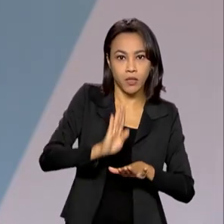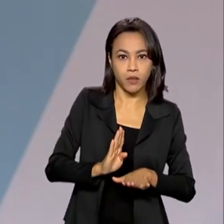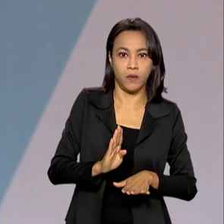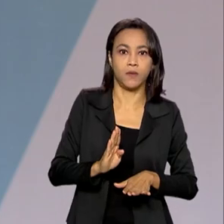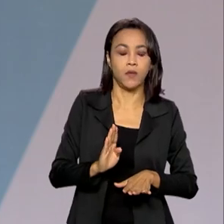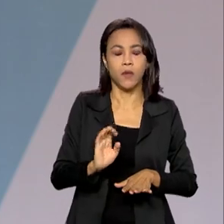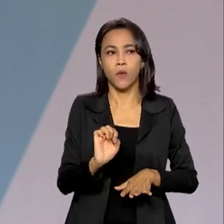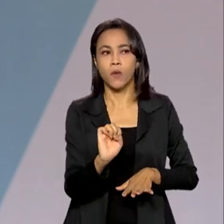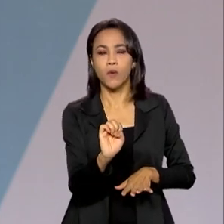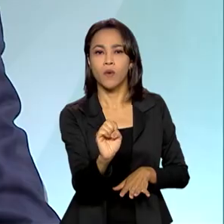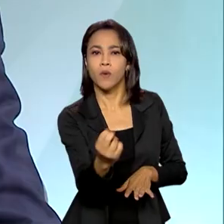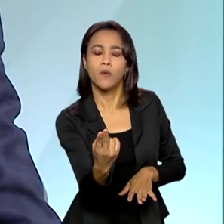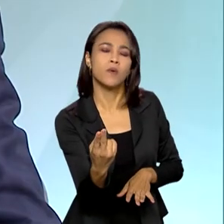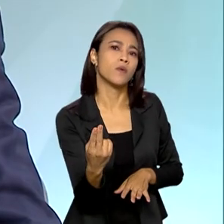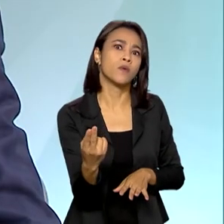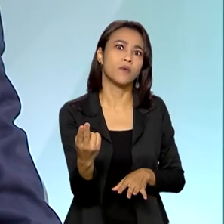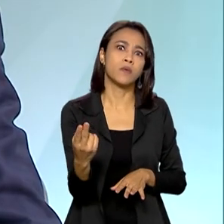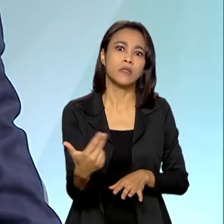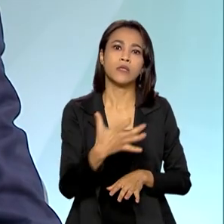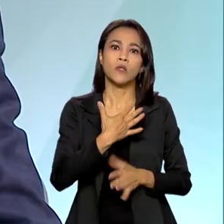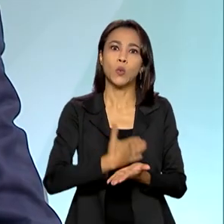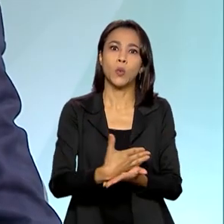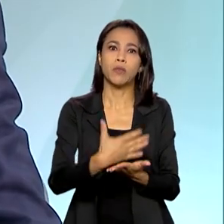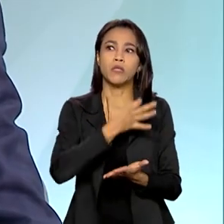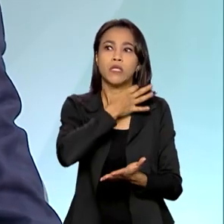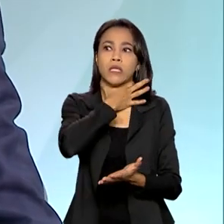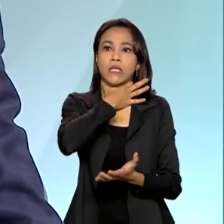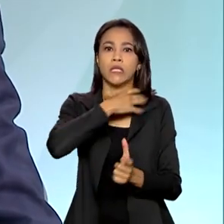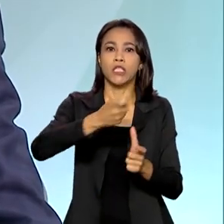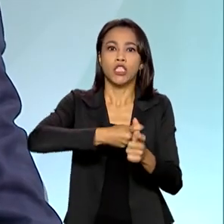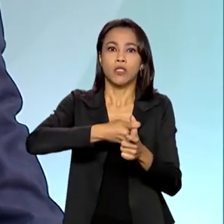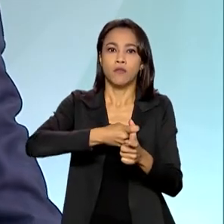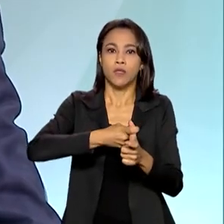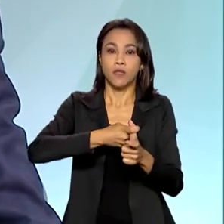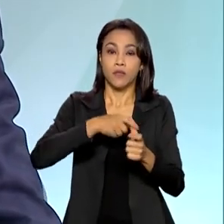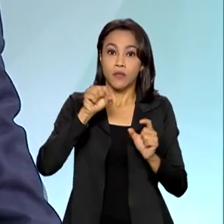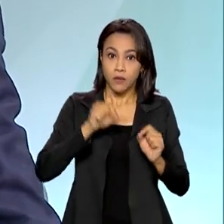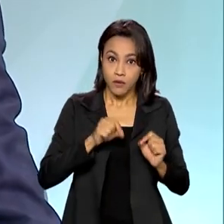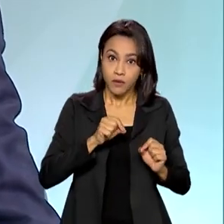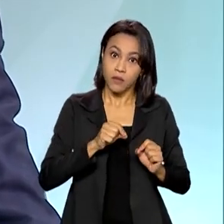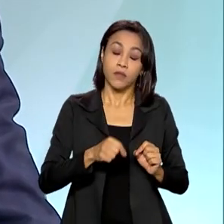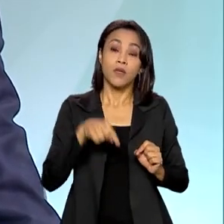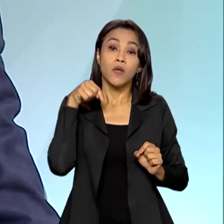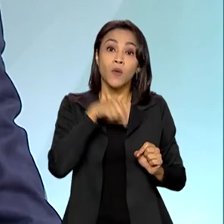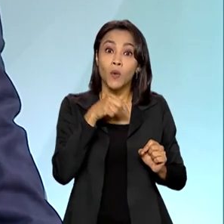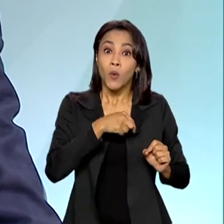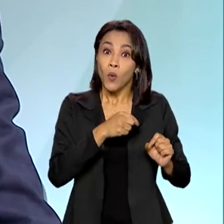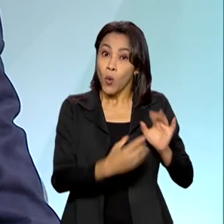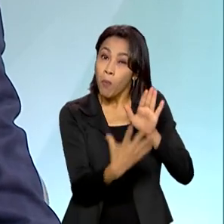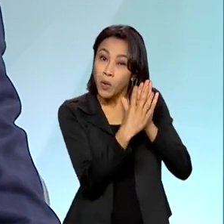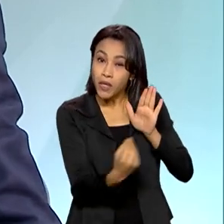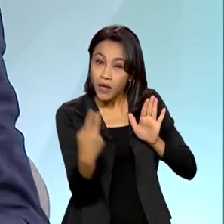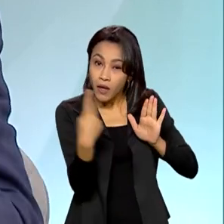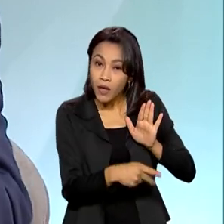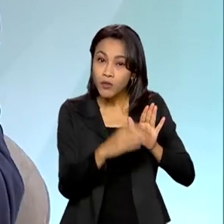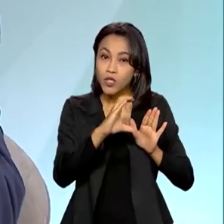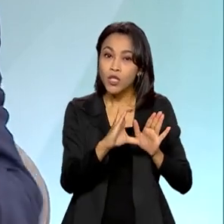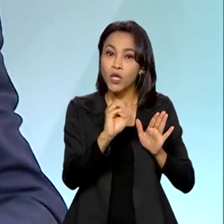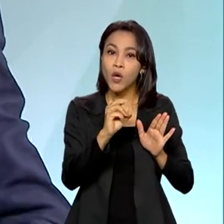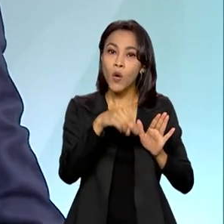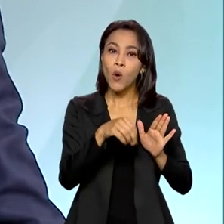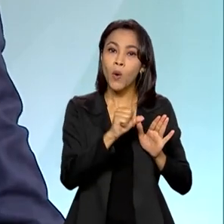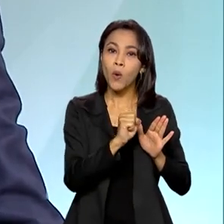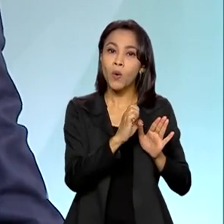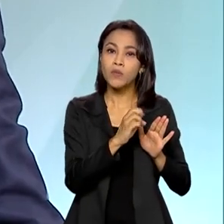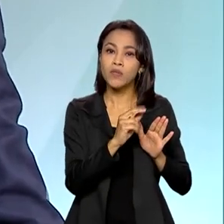um início de inadimplência no mercado, os modelos mais conservadores como o nosso, de alguma forma,